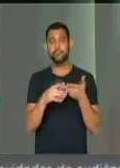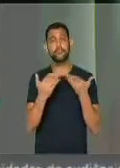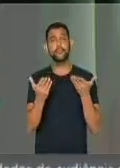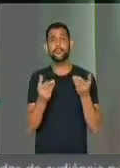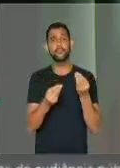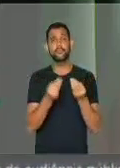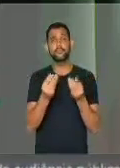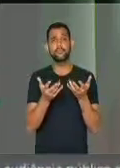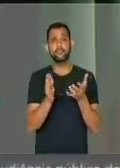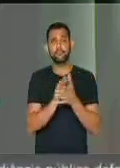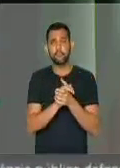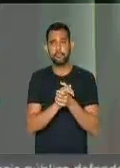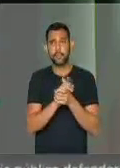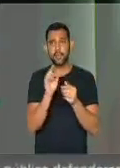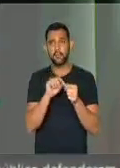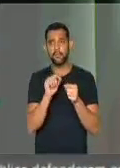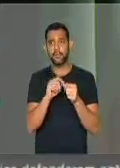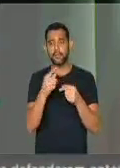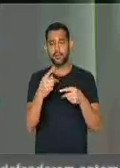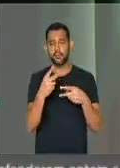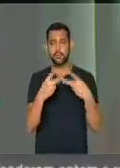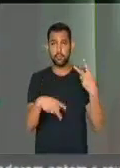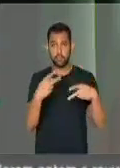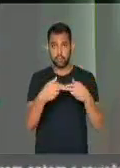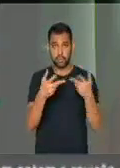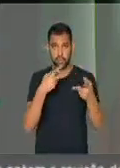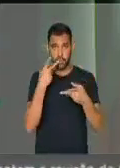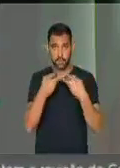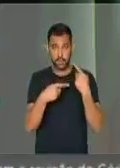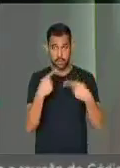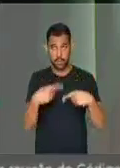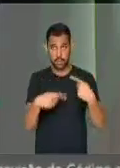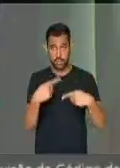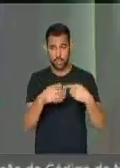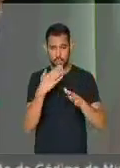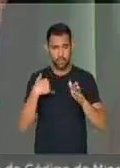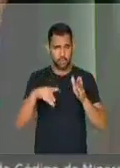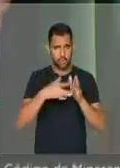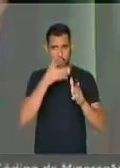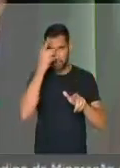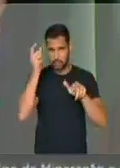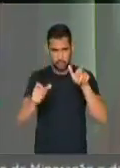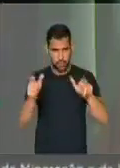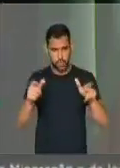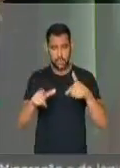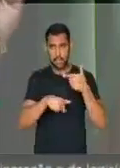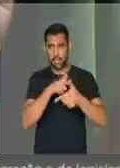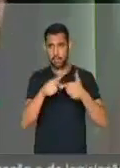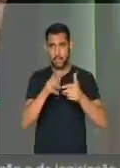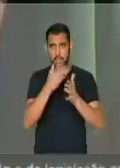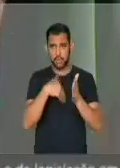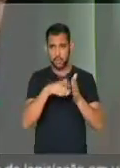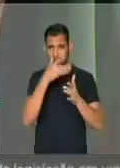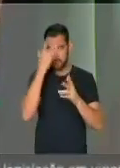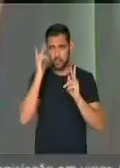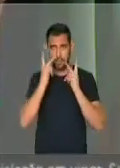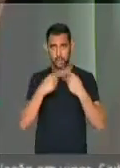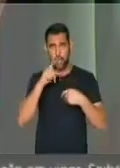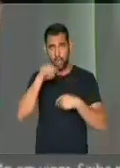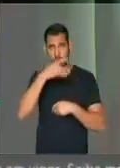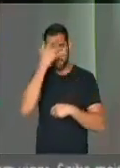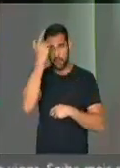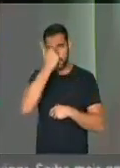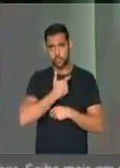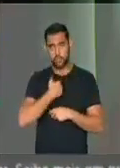E faz política, todo agente que atua, todo ser humano é um ser